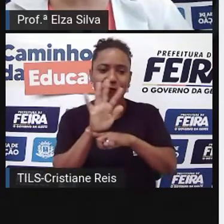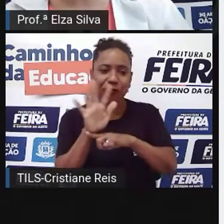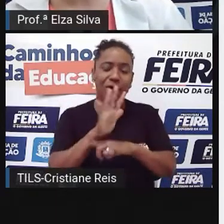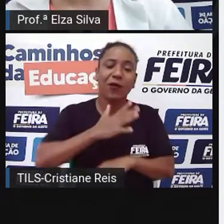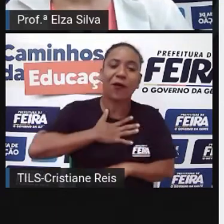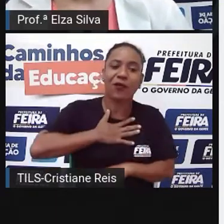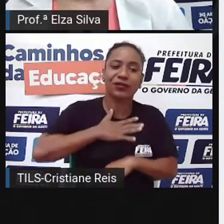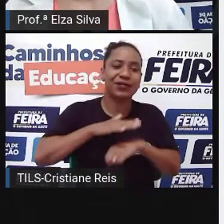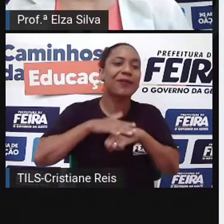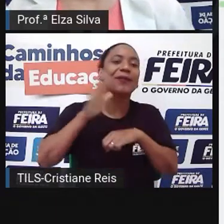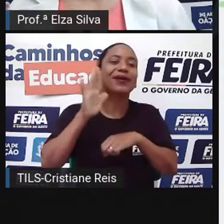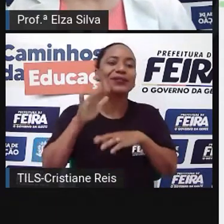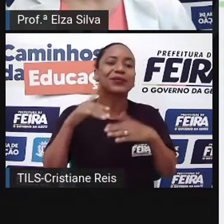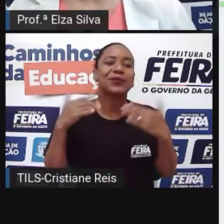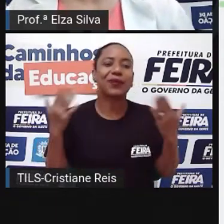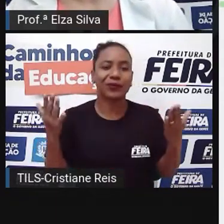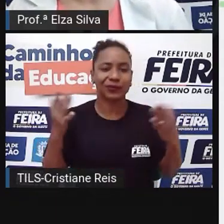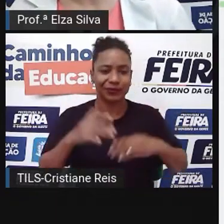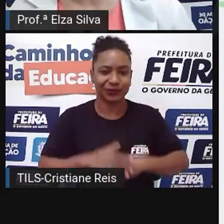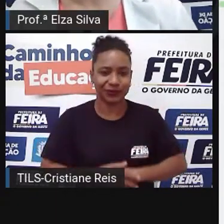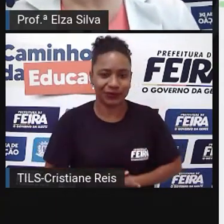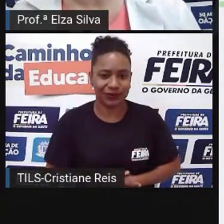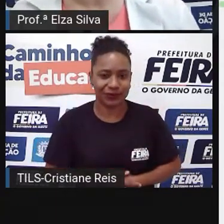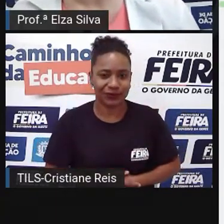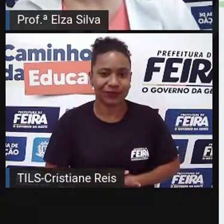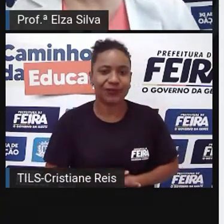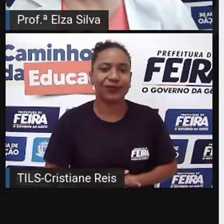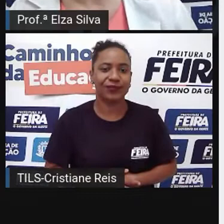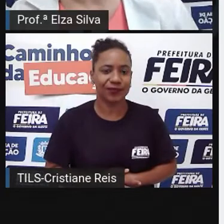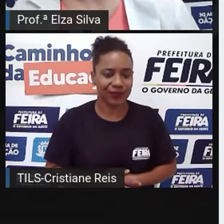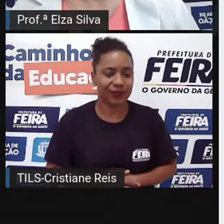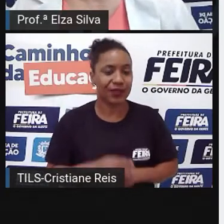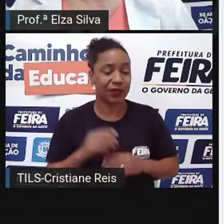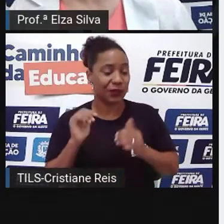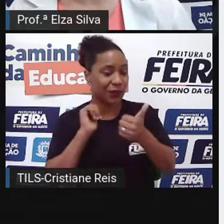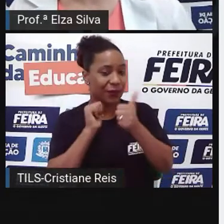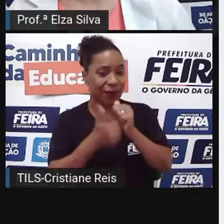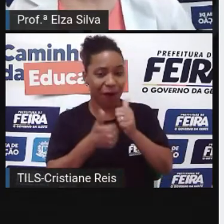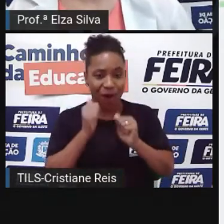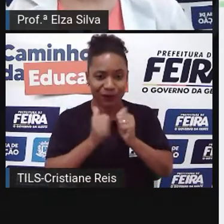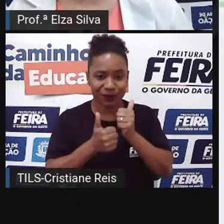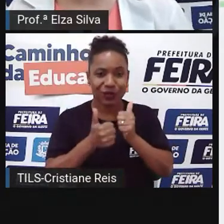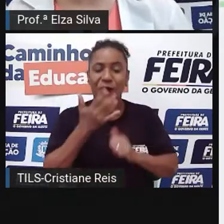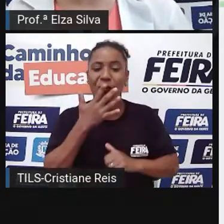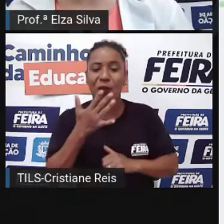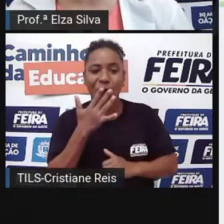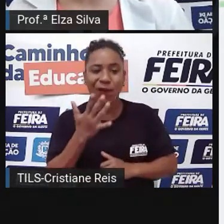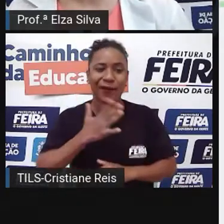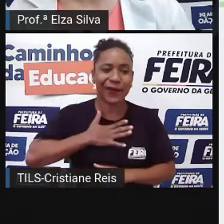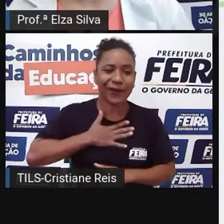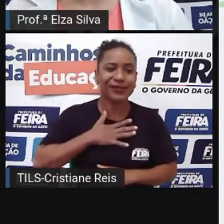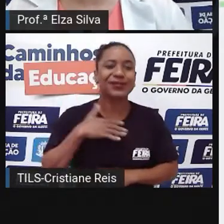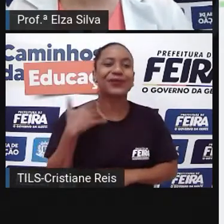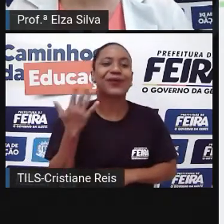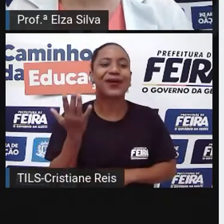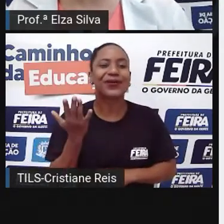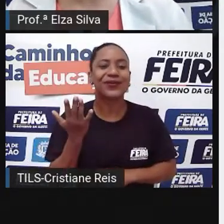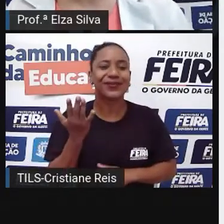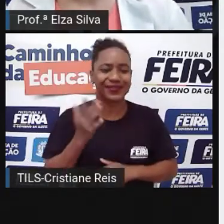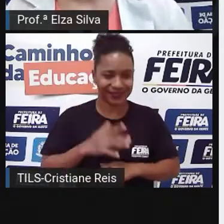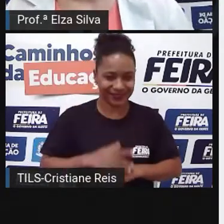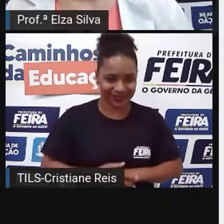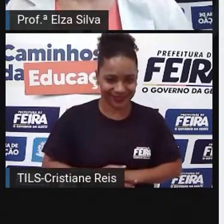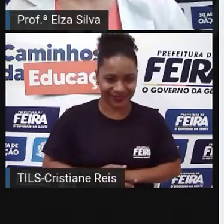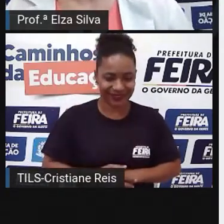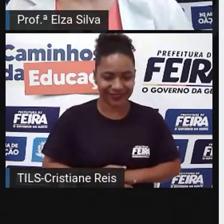favorita Favorite color and sports Esportes e cores favoritas ou favoritos